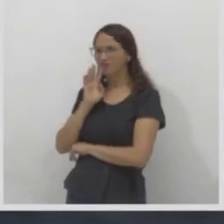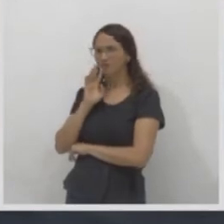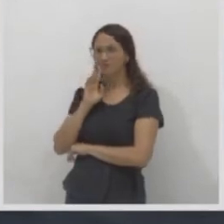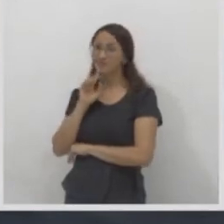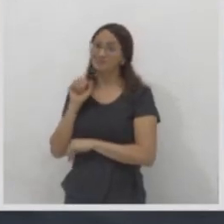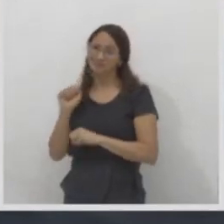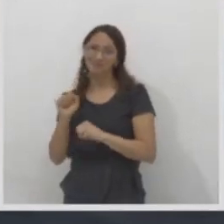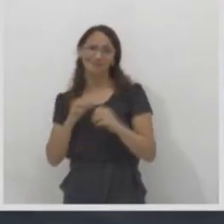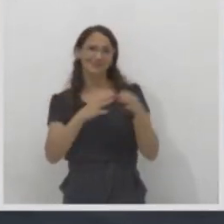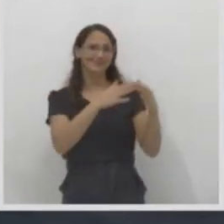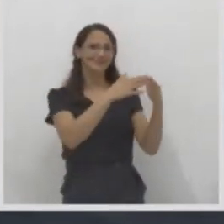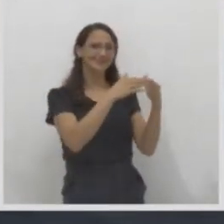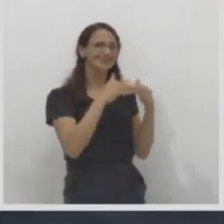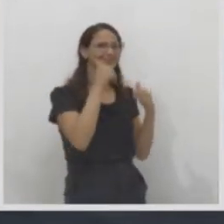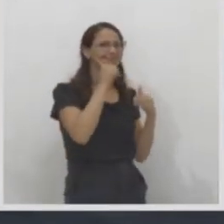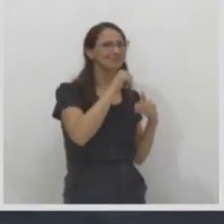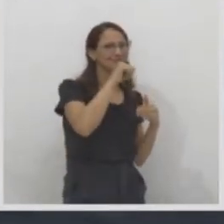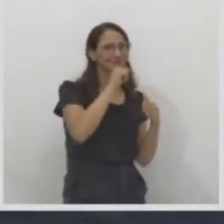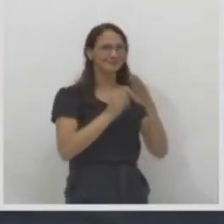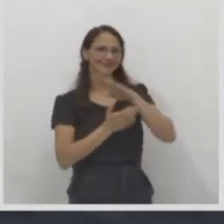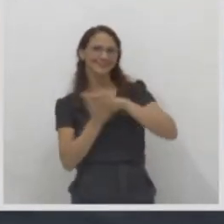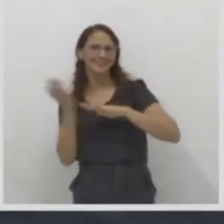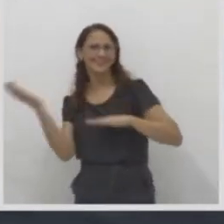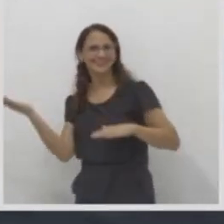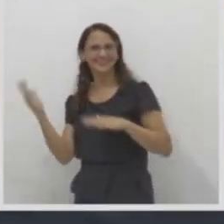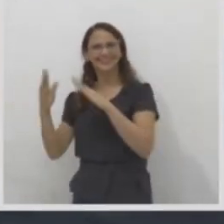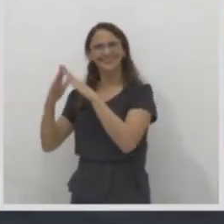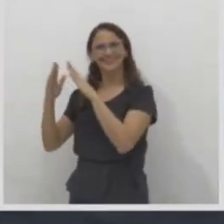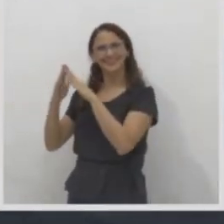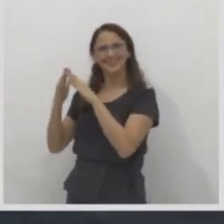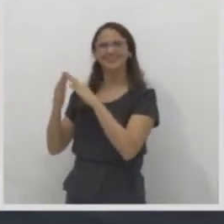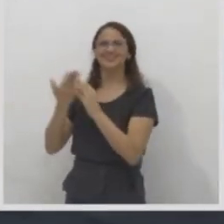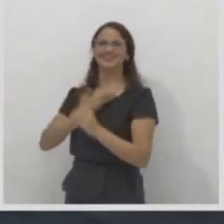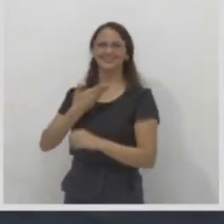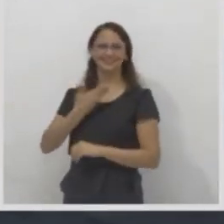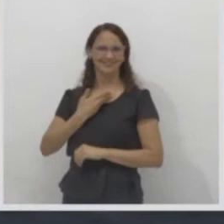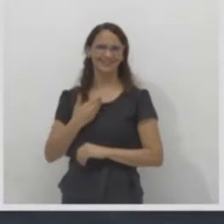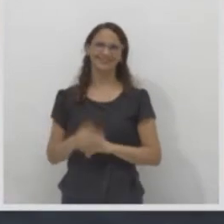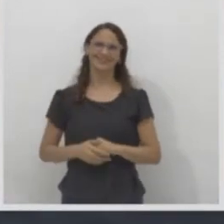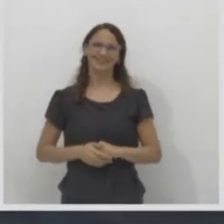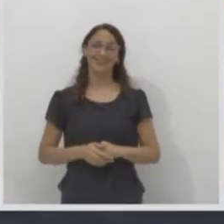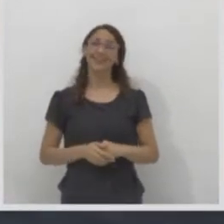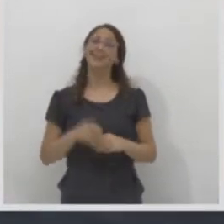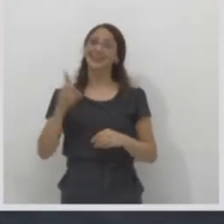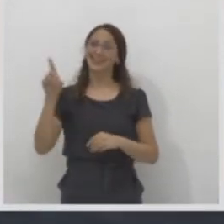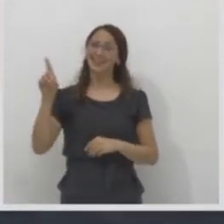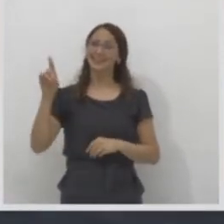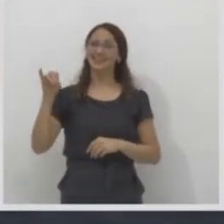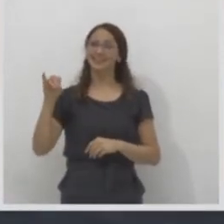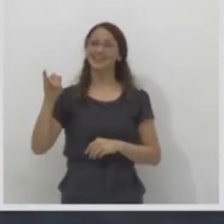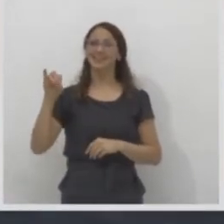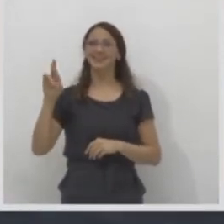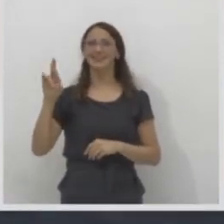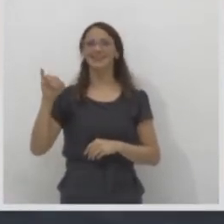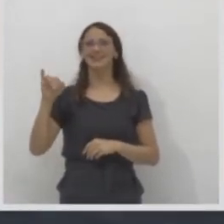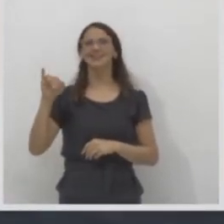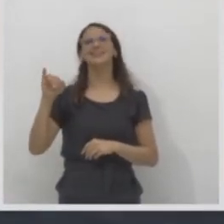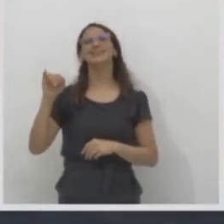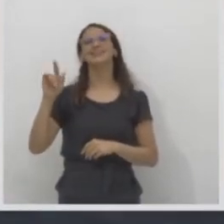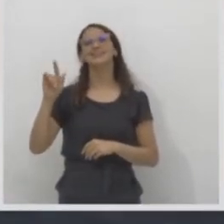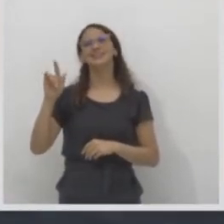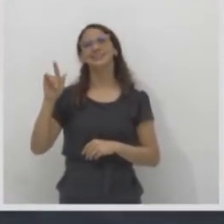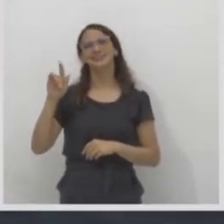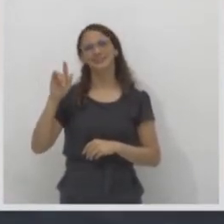pra sua mãe. Não é isso? Então, é uma migração dirigida. É uma migração induzida, aluno. Você foi